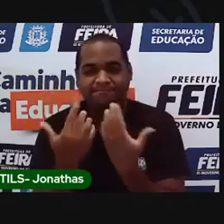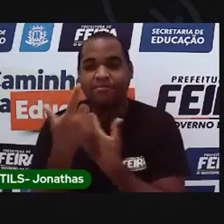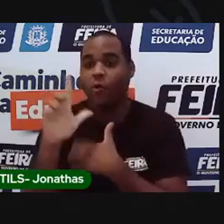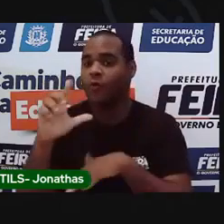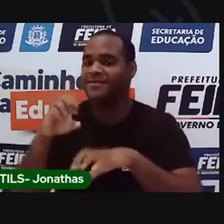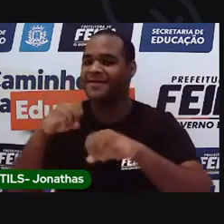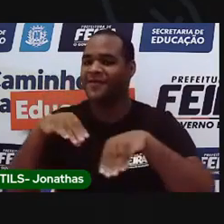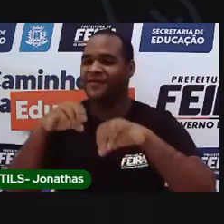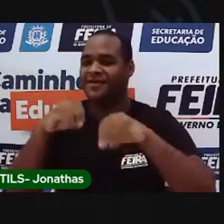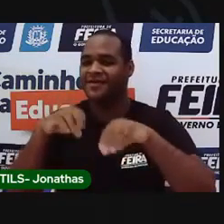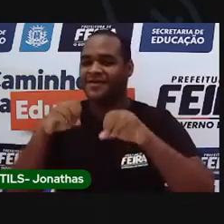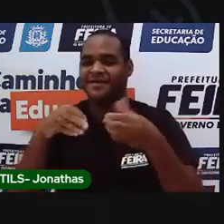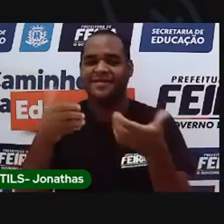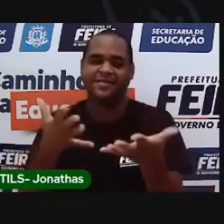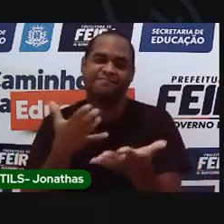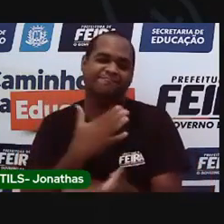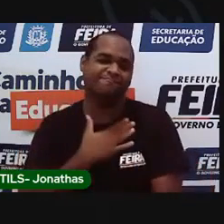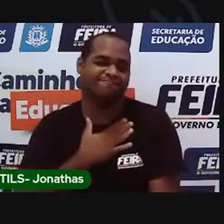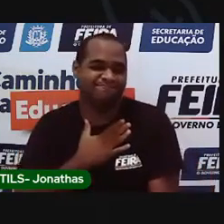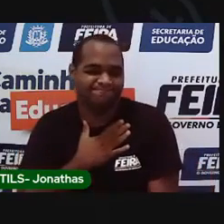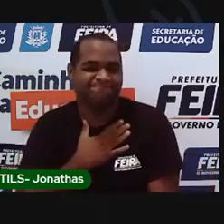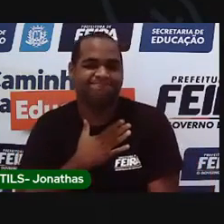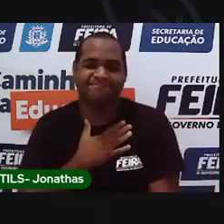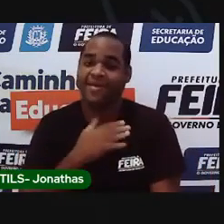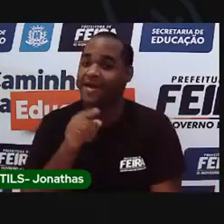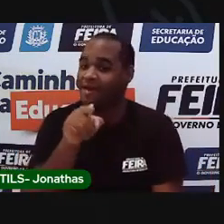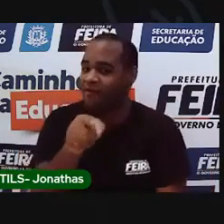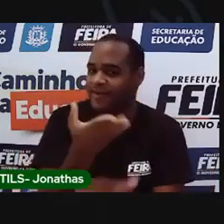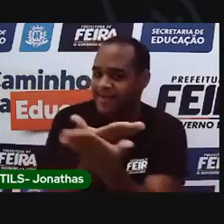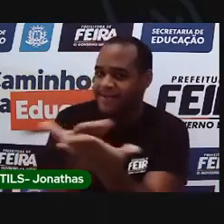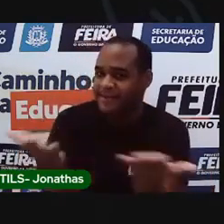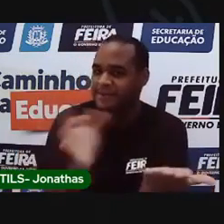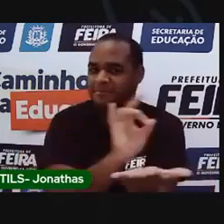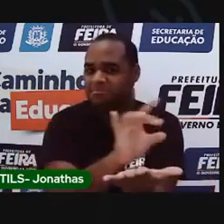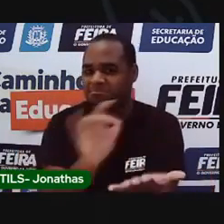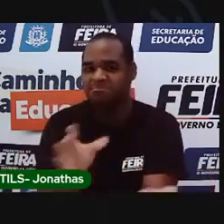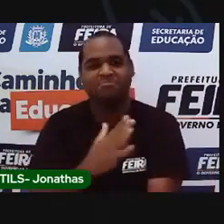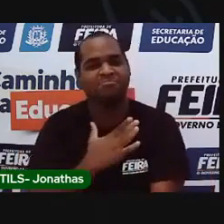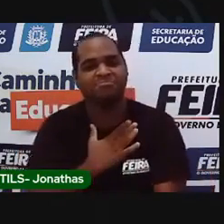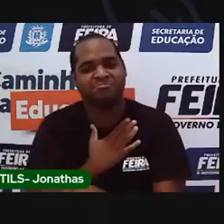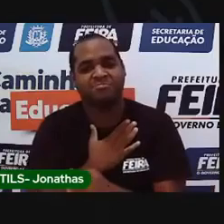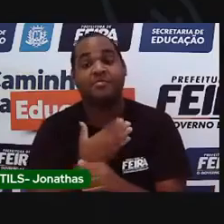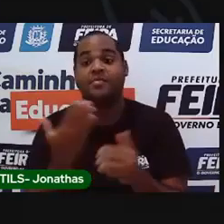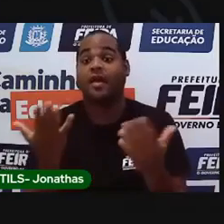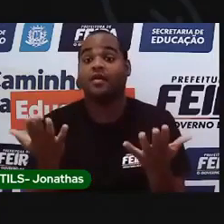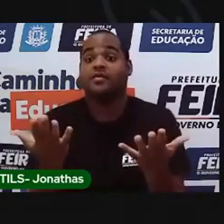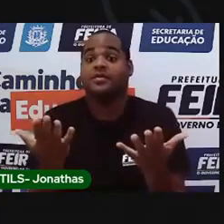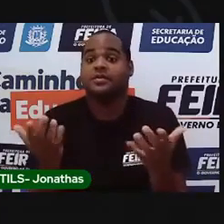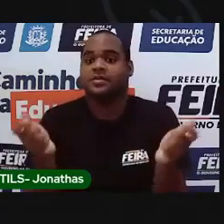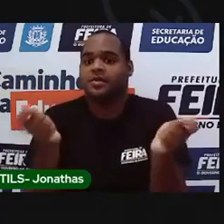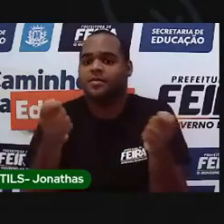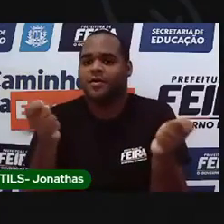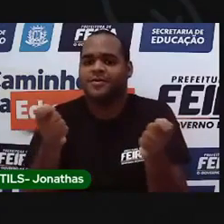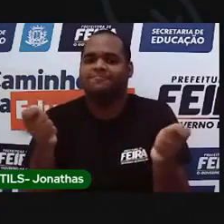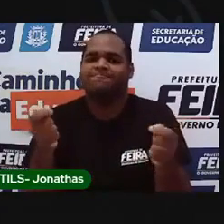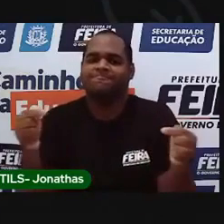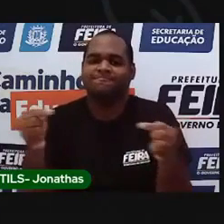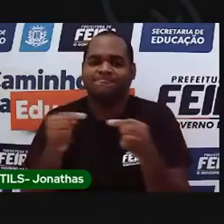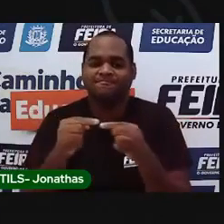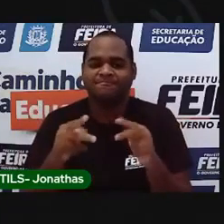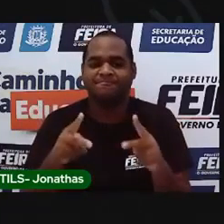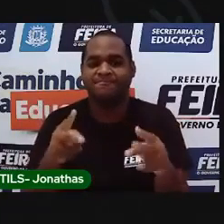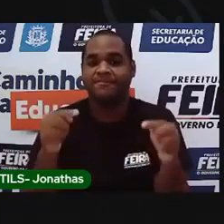novo. Não do jeito que eu gosto, não do jeito que vocês gostam, mas por enquanto vai ter que ser assim, né?